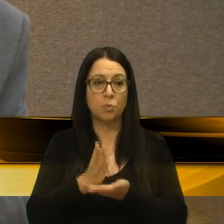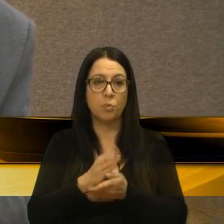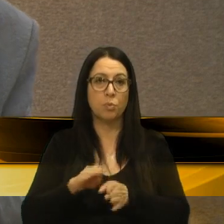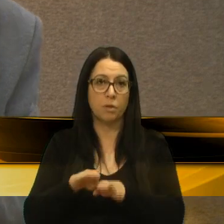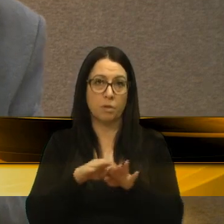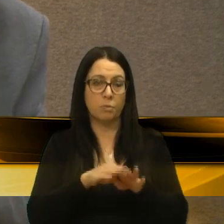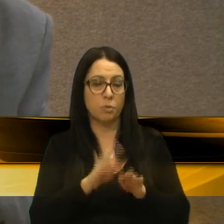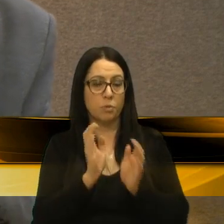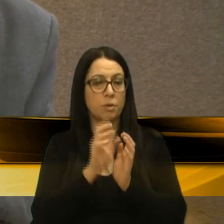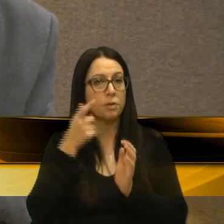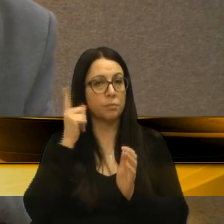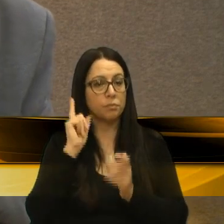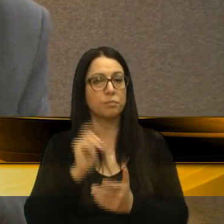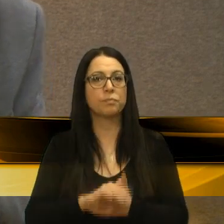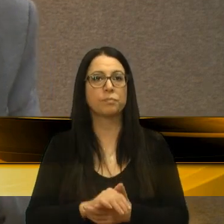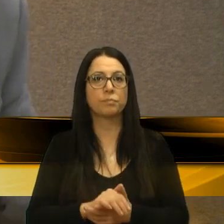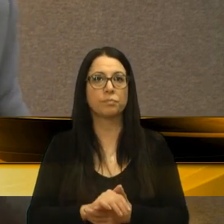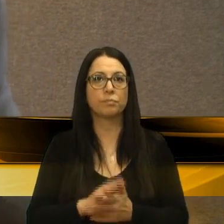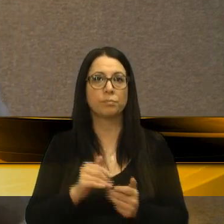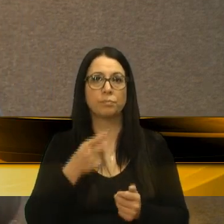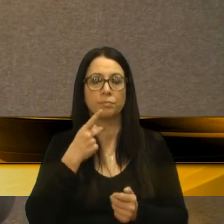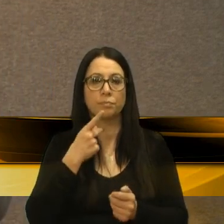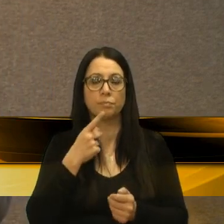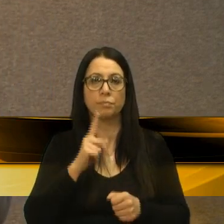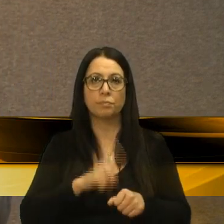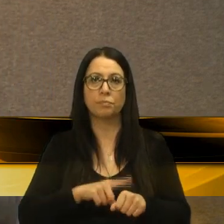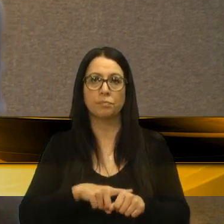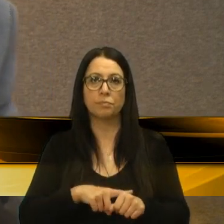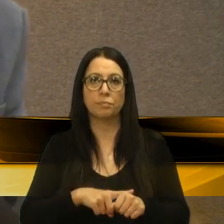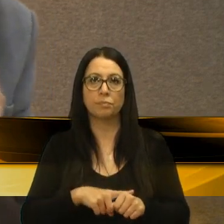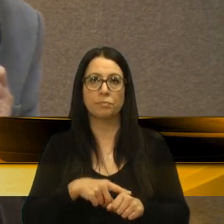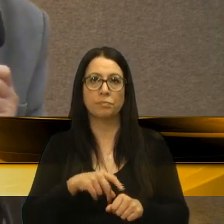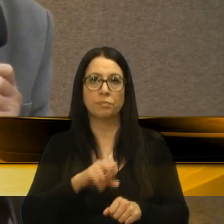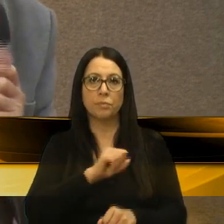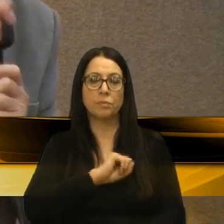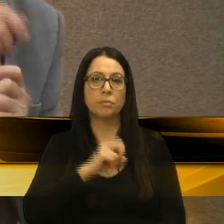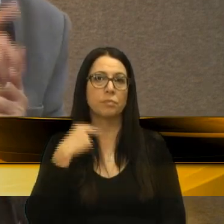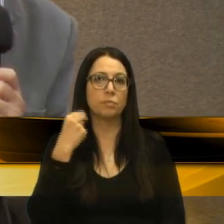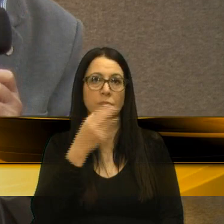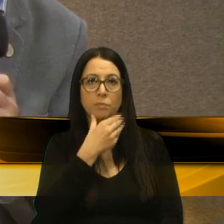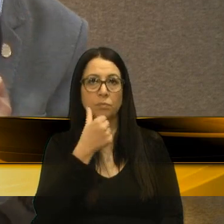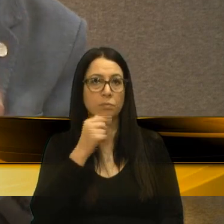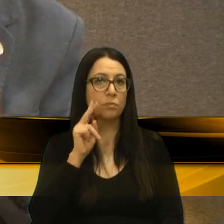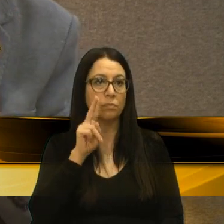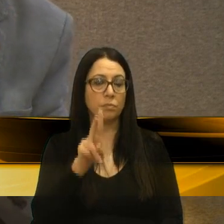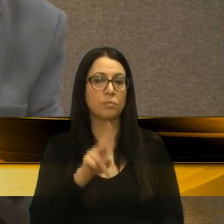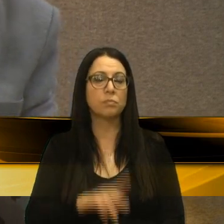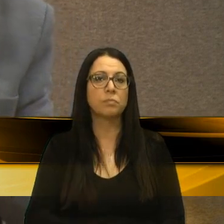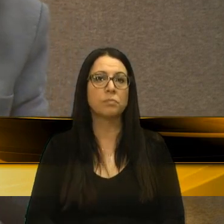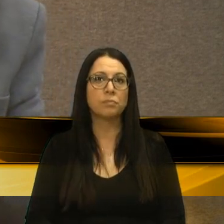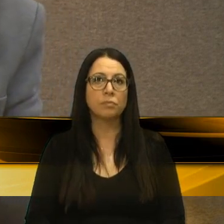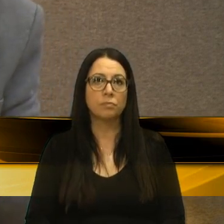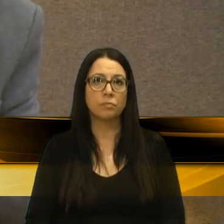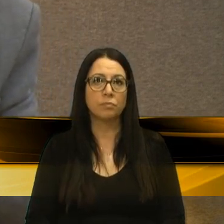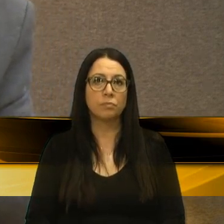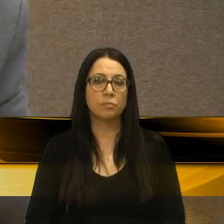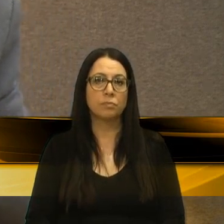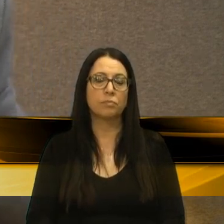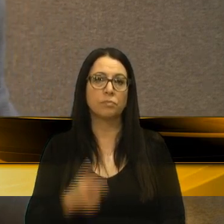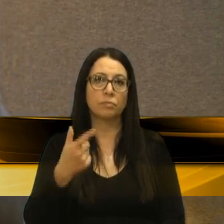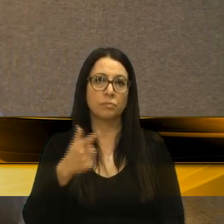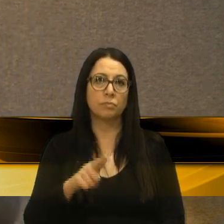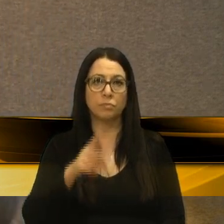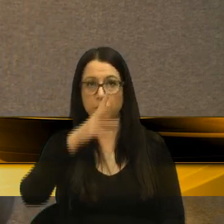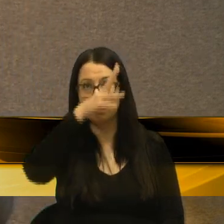presentes ontem. Mas eu pedi a palavra, porque nesse momento, senhores e senhores vereadores, pessoal que nos acompanha, novamente a